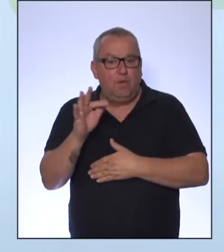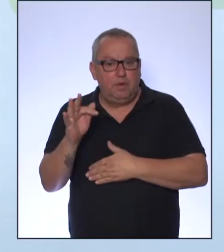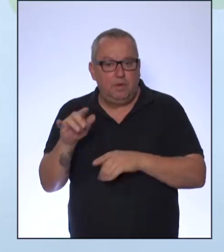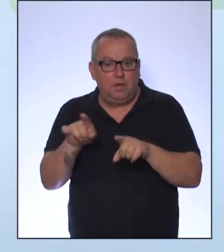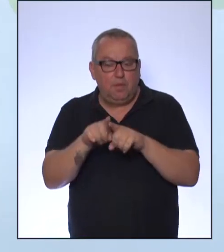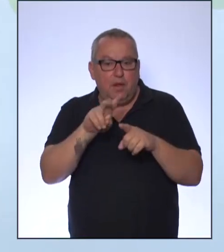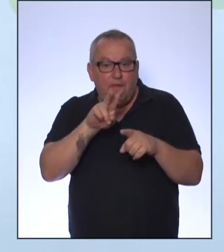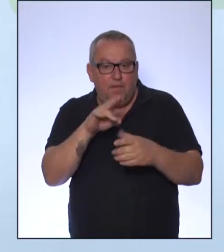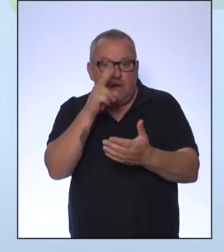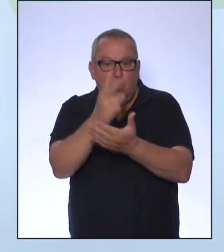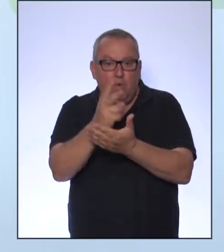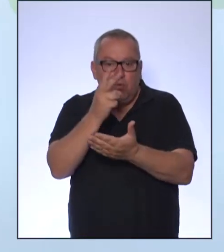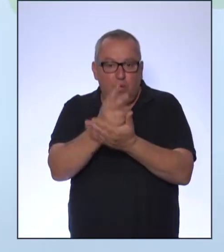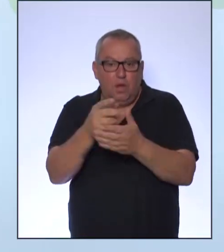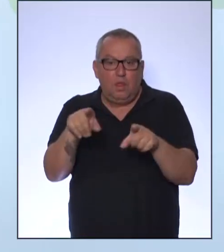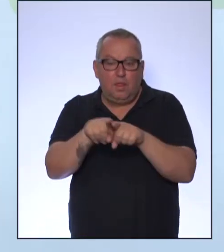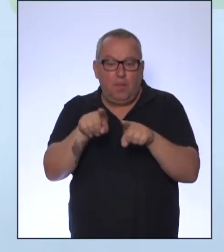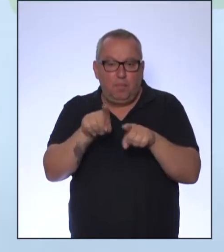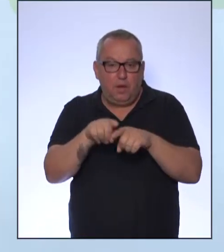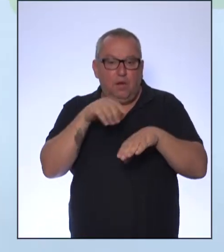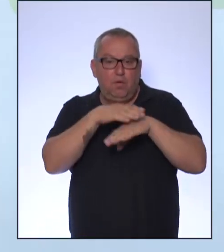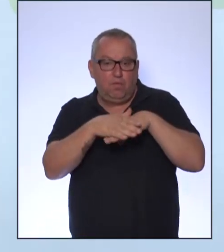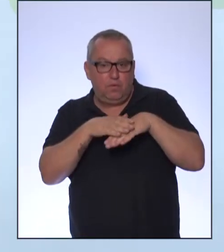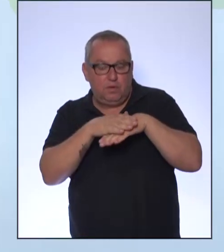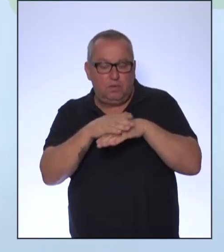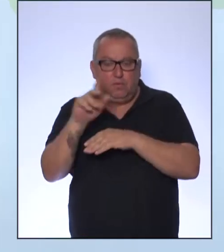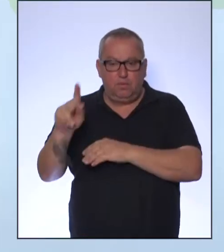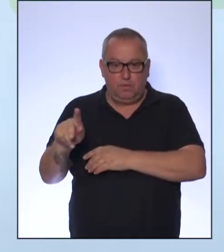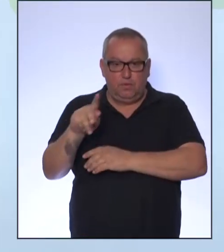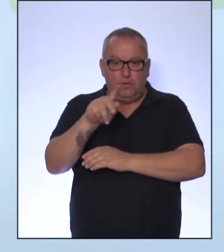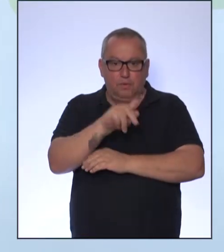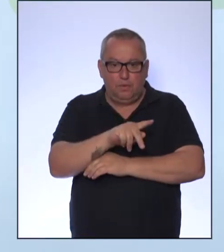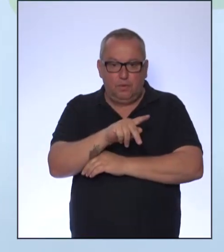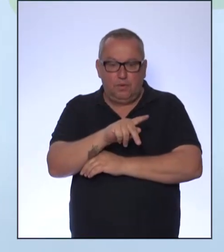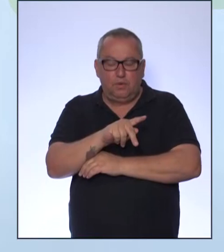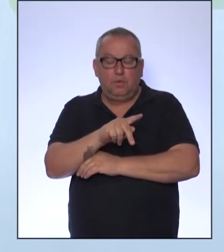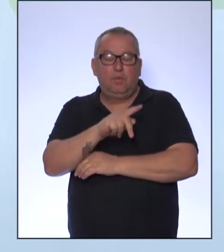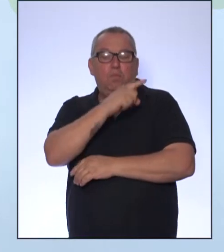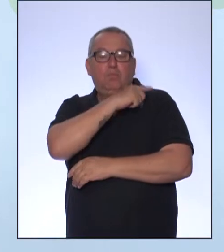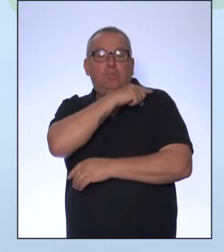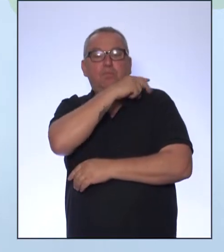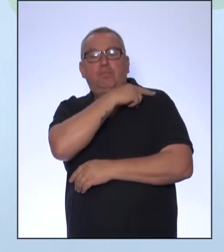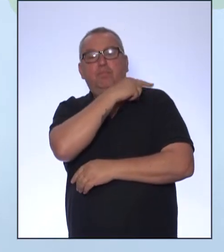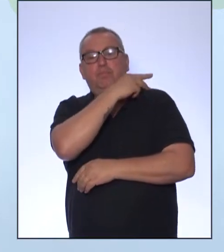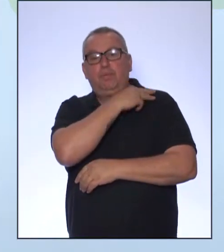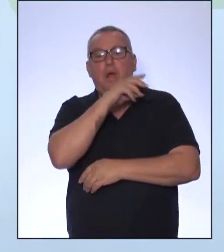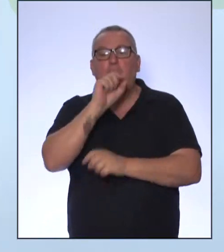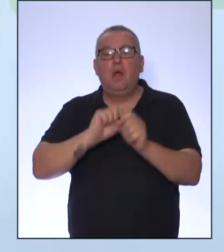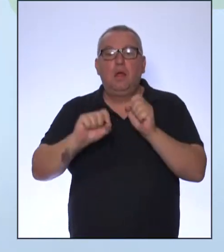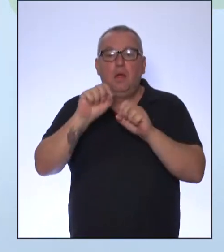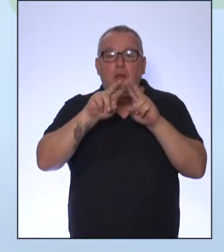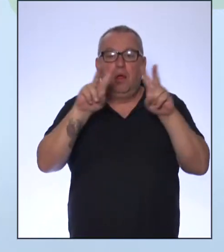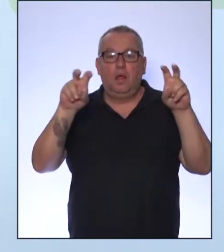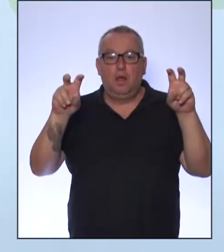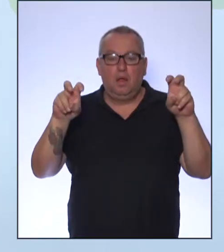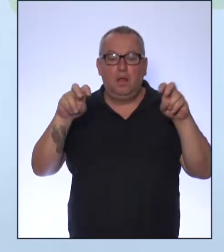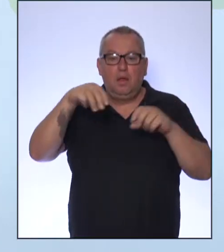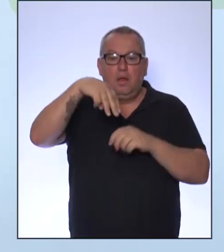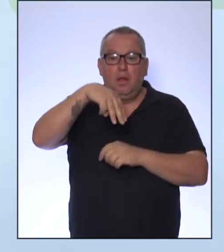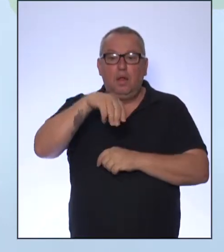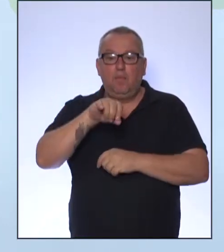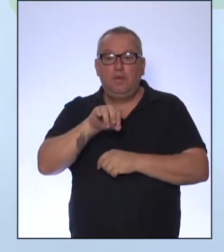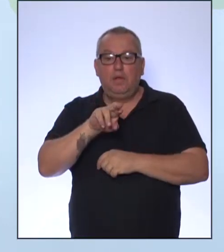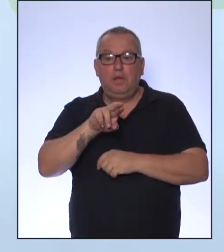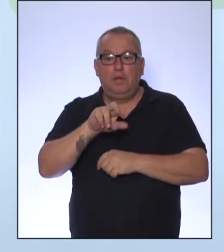que vai continuar dialogando com os professores no ensino médio, que é a temática das migrações.